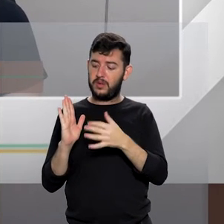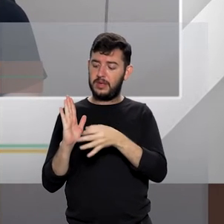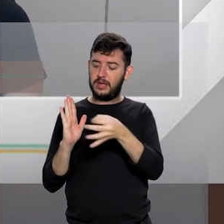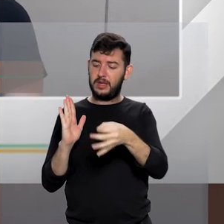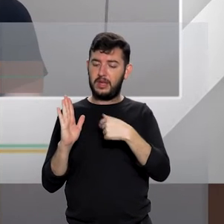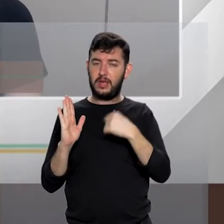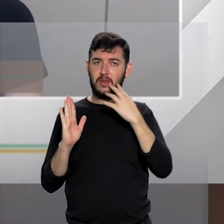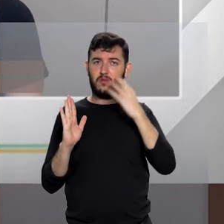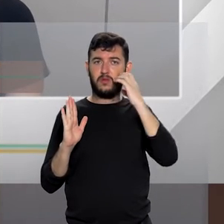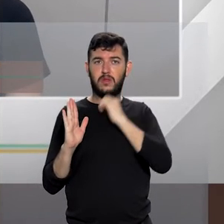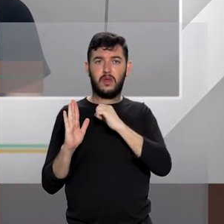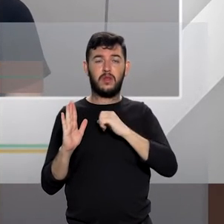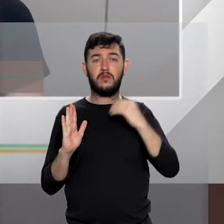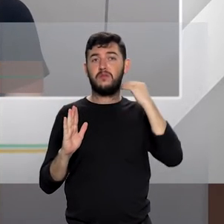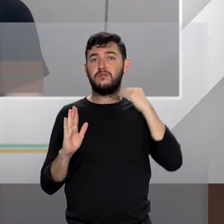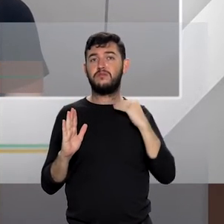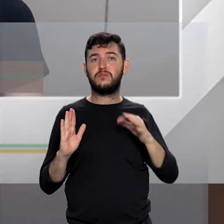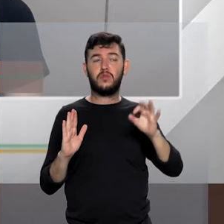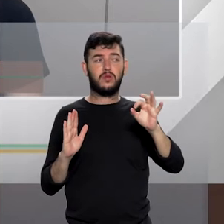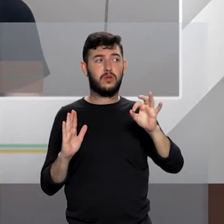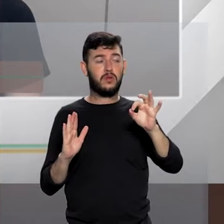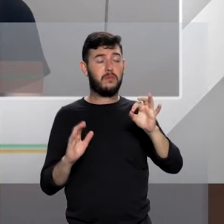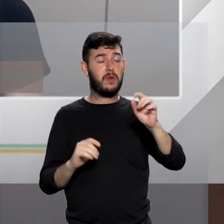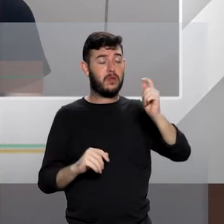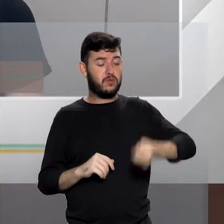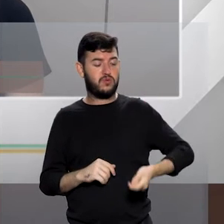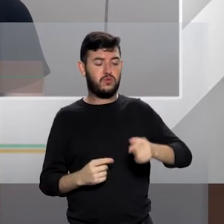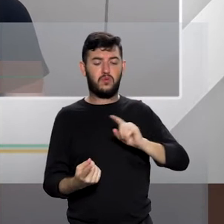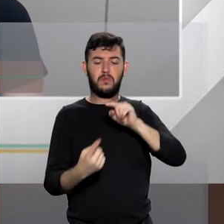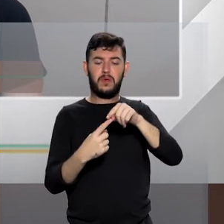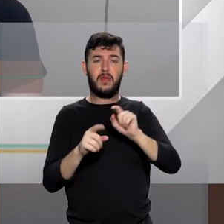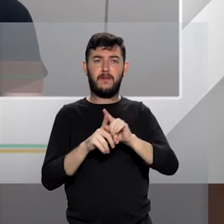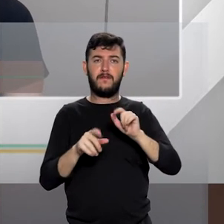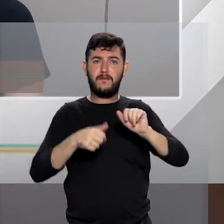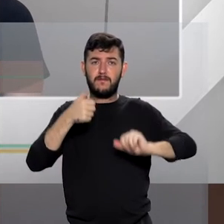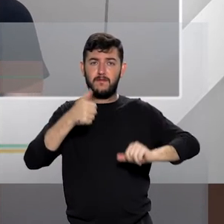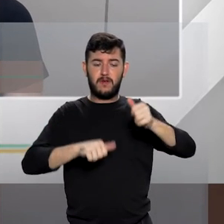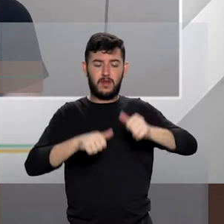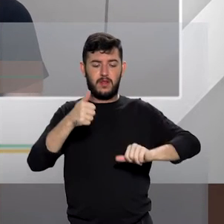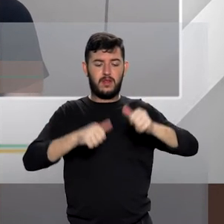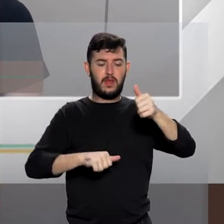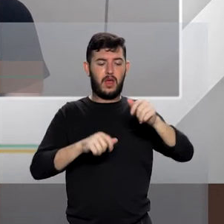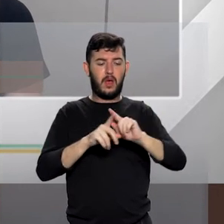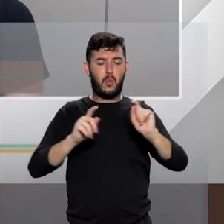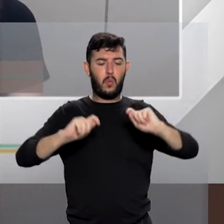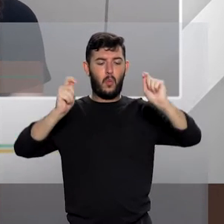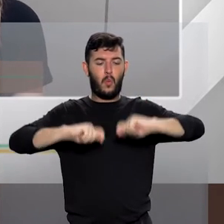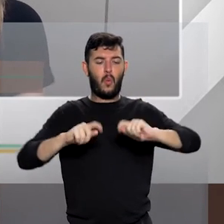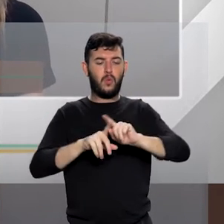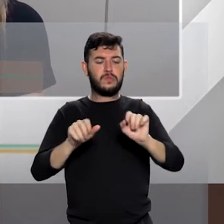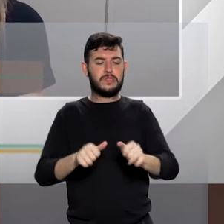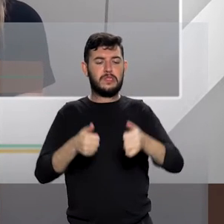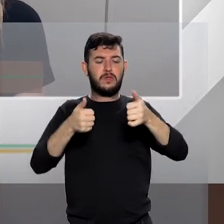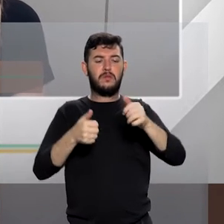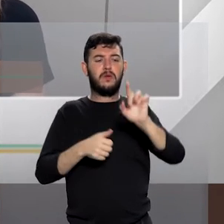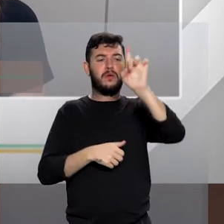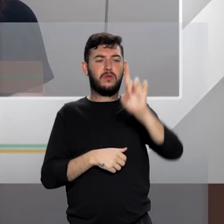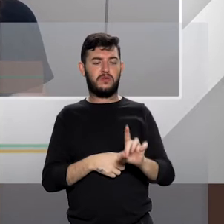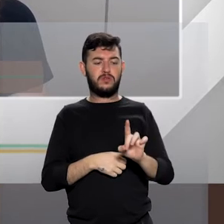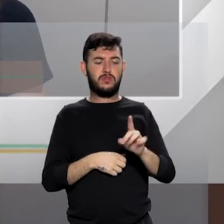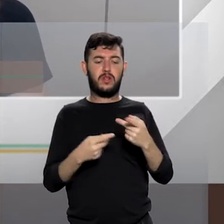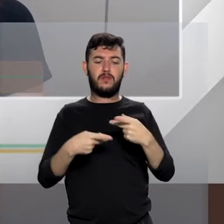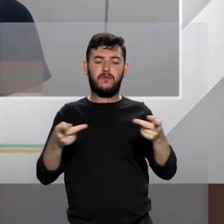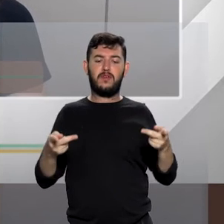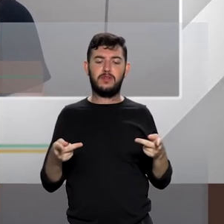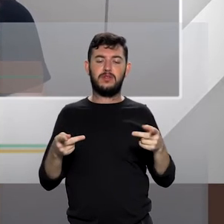magistrado no sentido de averiguar quais as melhores condições para que esse direito de visita,